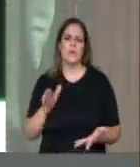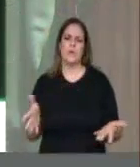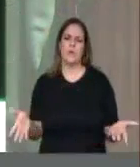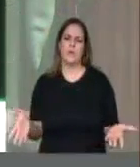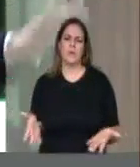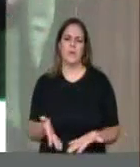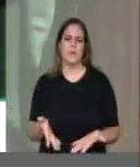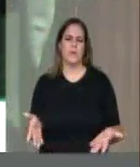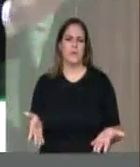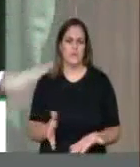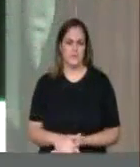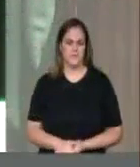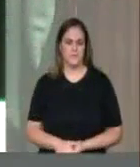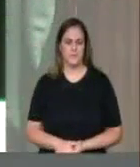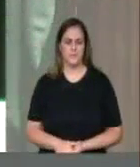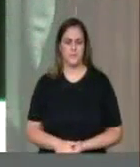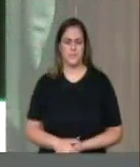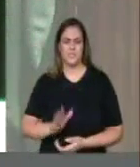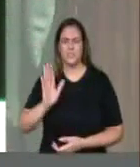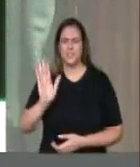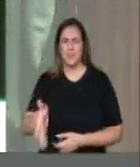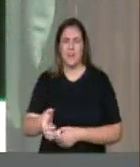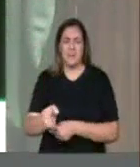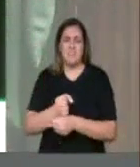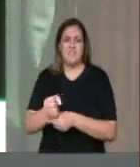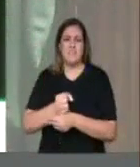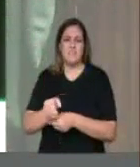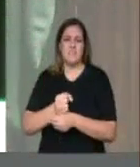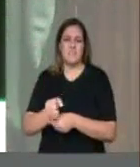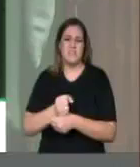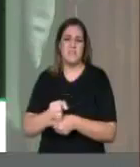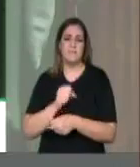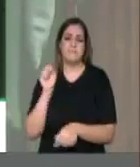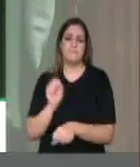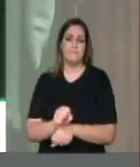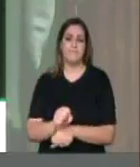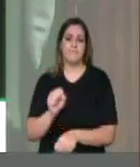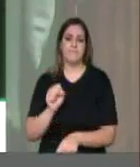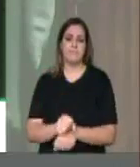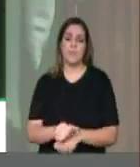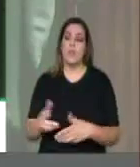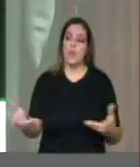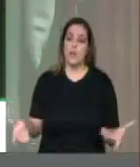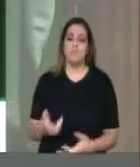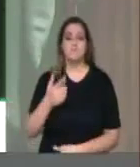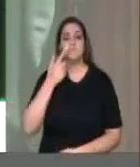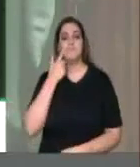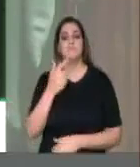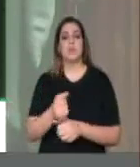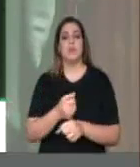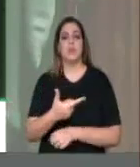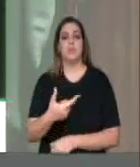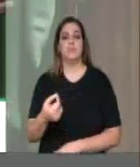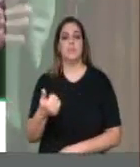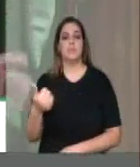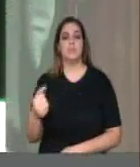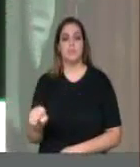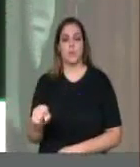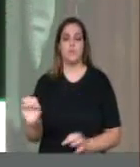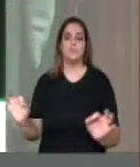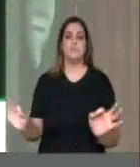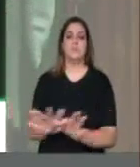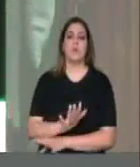depois de muitos anos. Espero no início de 2018 podermos entregar aos capixabas e aqueles que nos